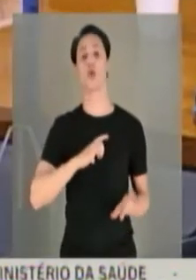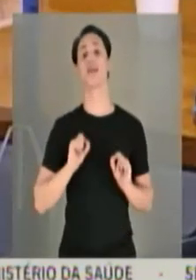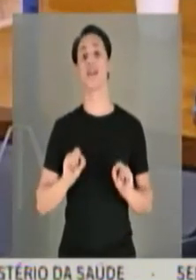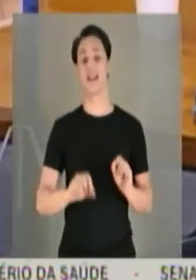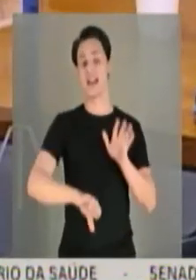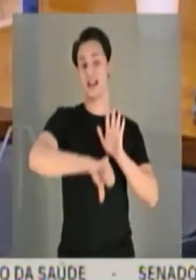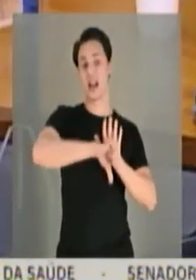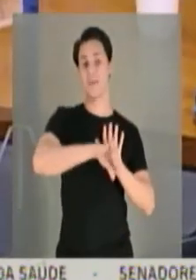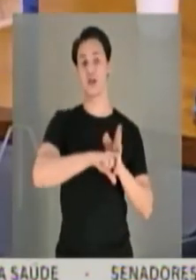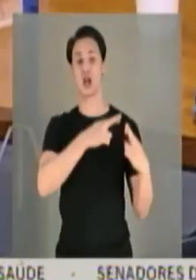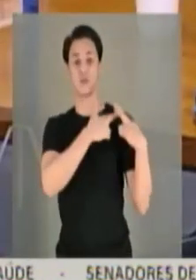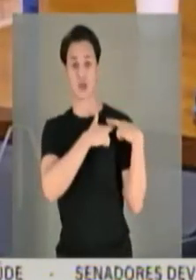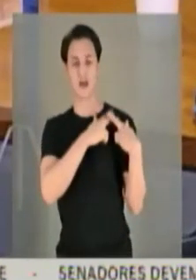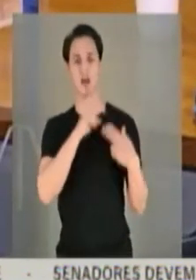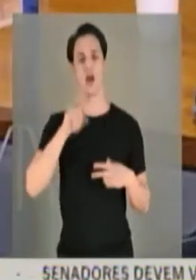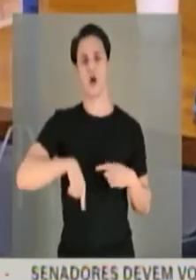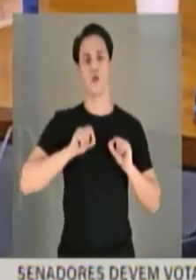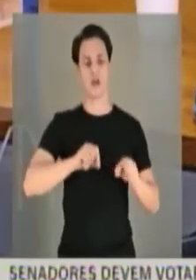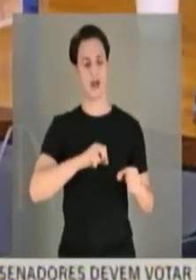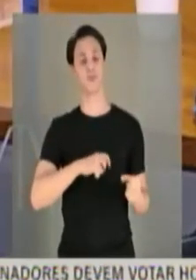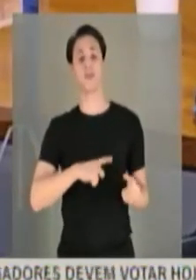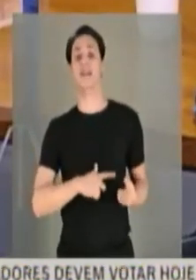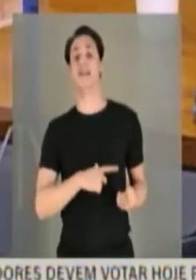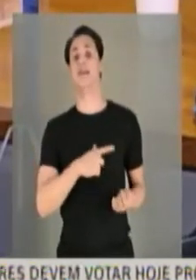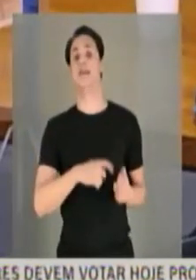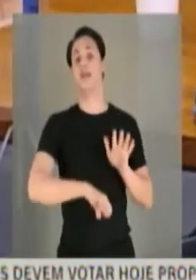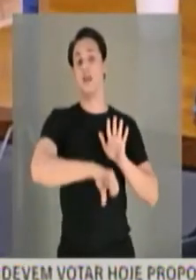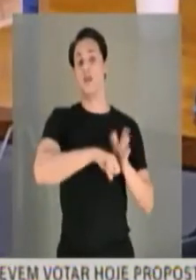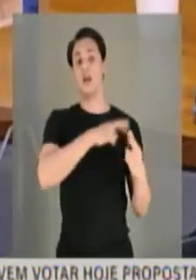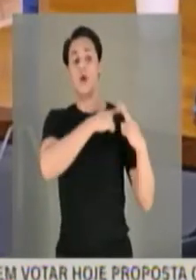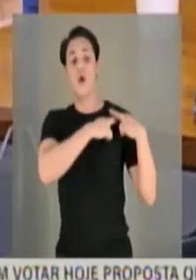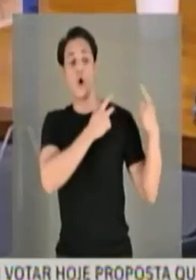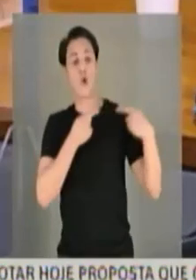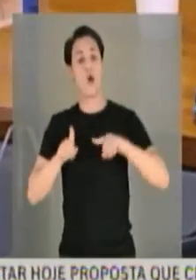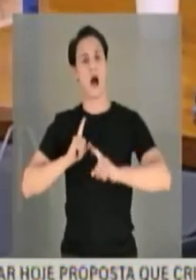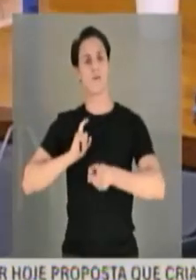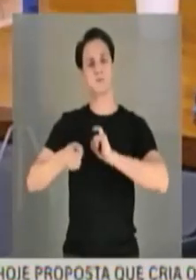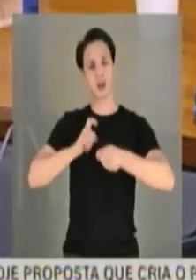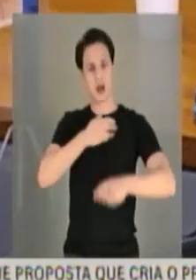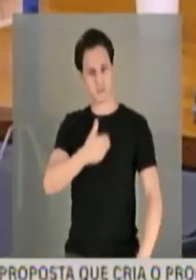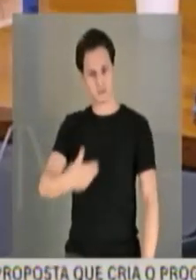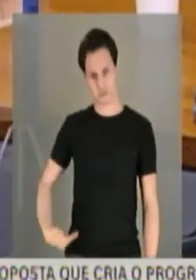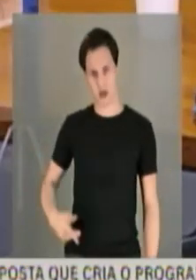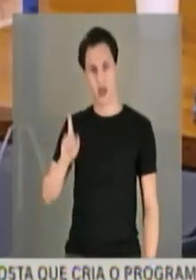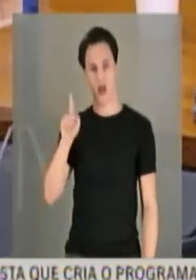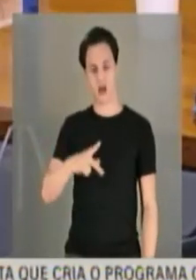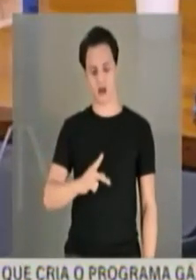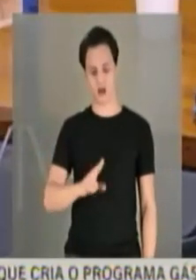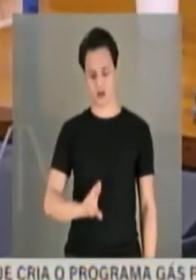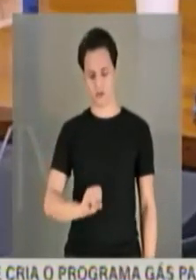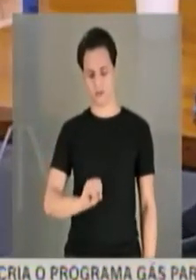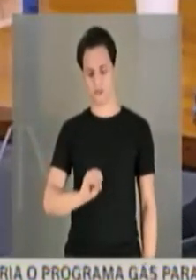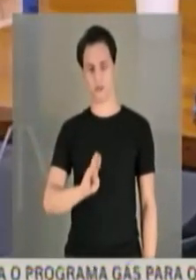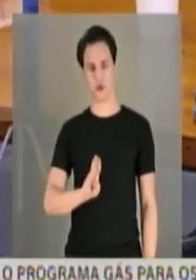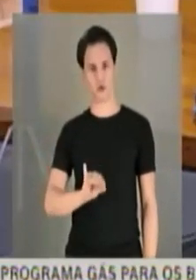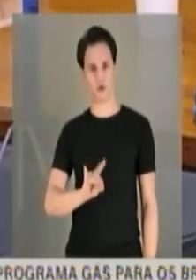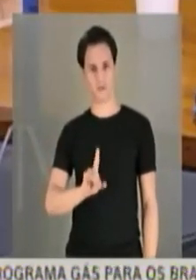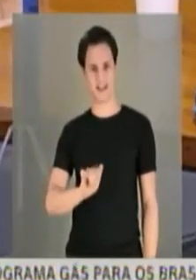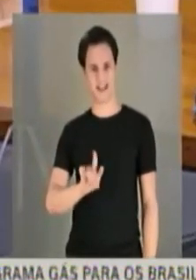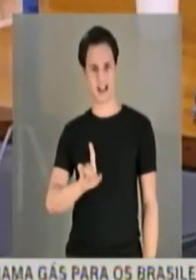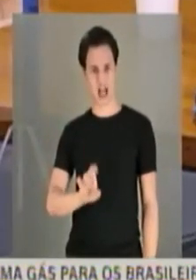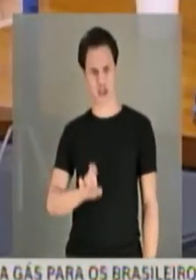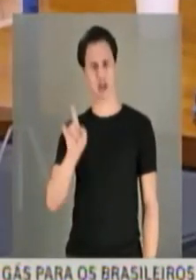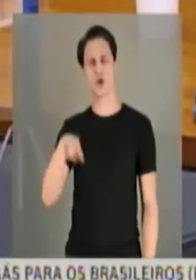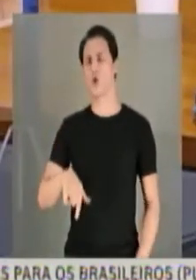São crimes de responsabilidade contra a administração, contra a probidade na administração. Não tornar efetiva a